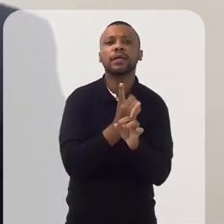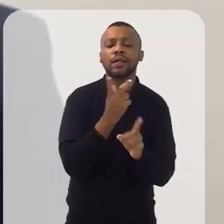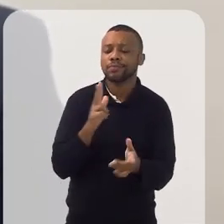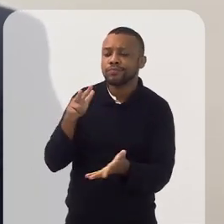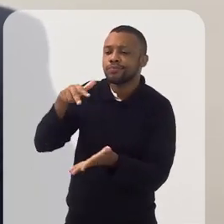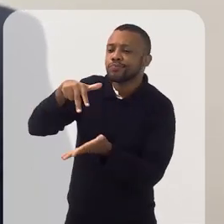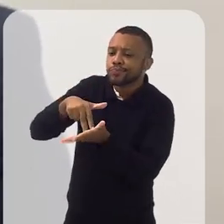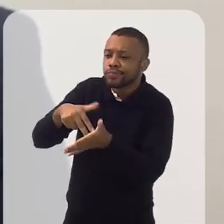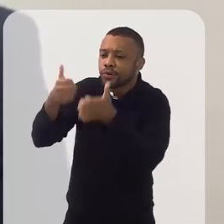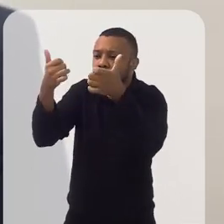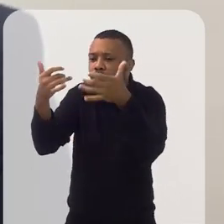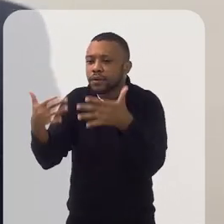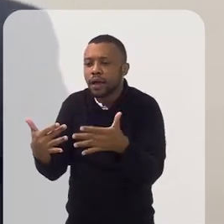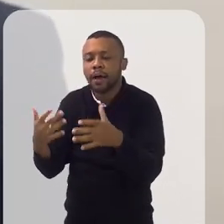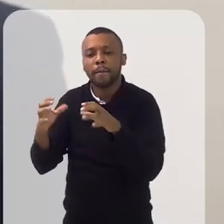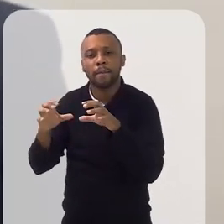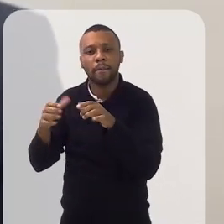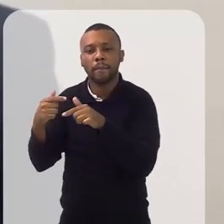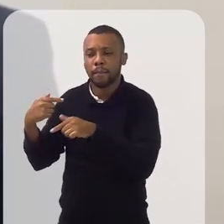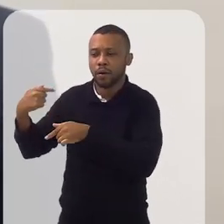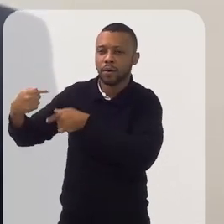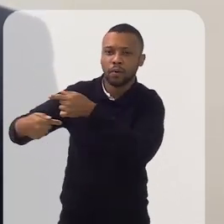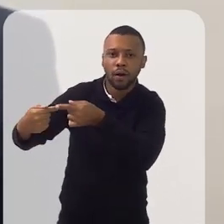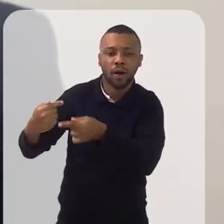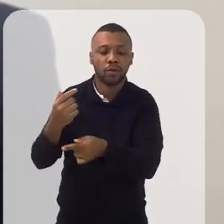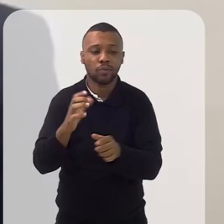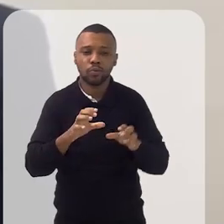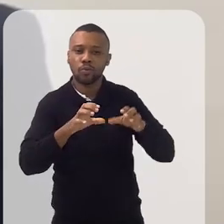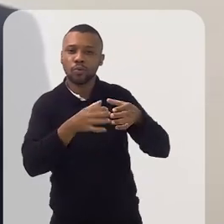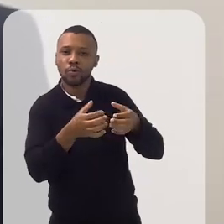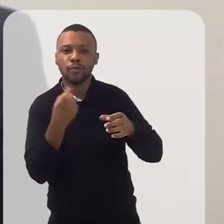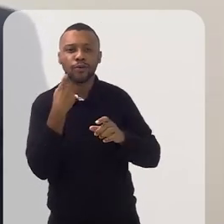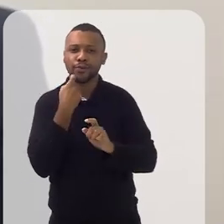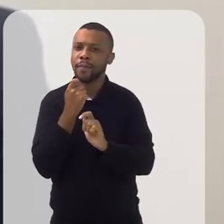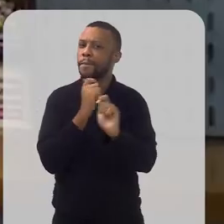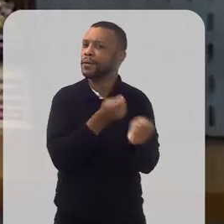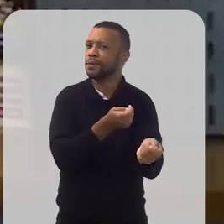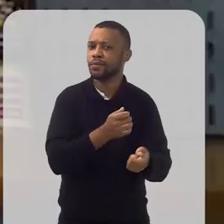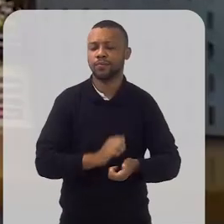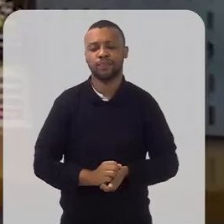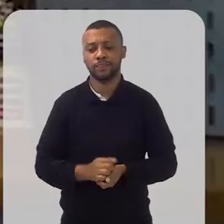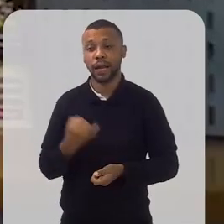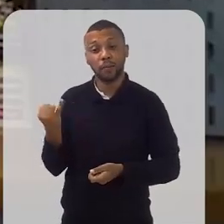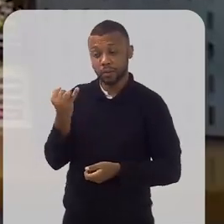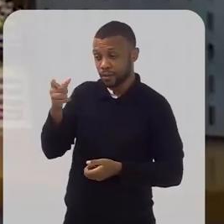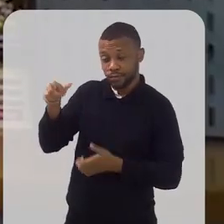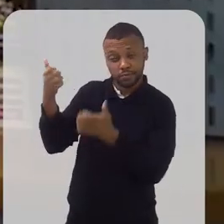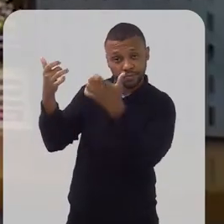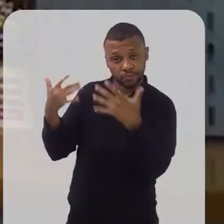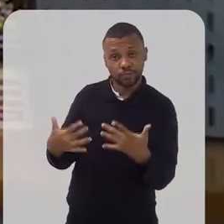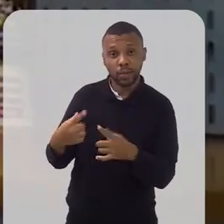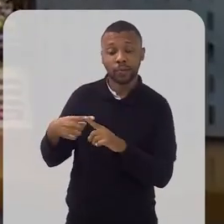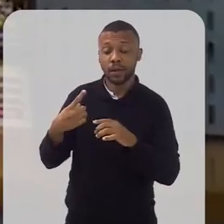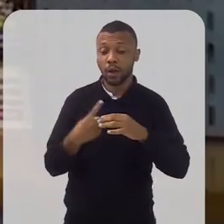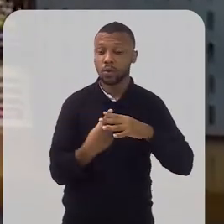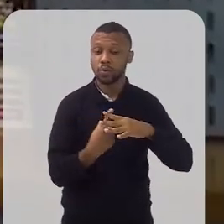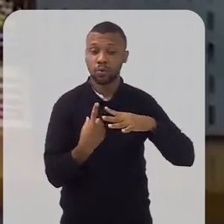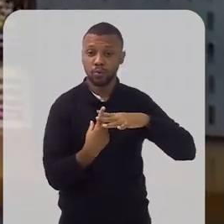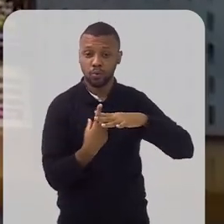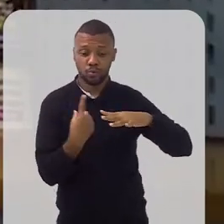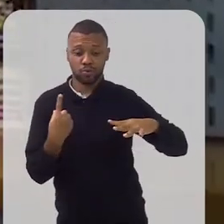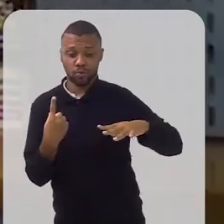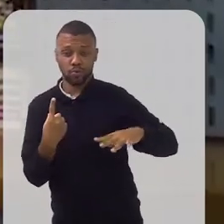campo e se falar, tanto com os quilombos quanto com as colônias de pescadores? É importante você trazer esse tópico, porque o isolamento não é só